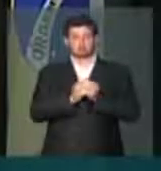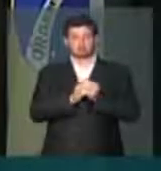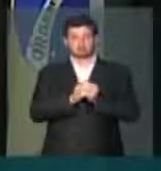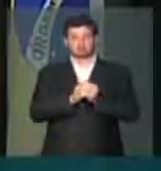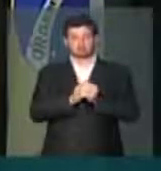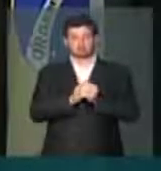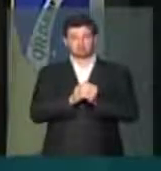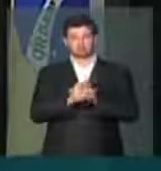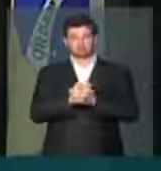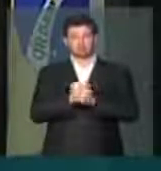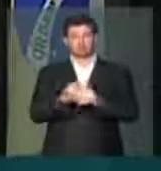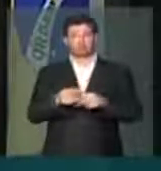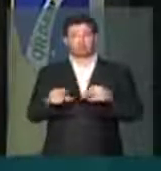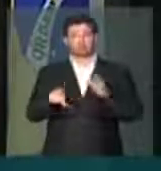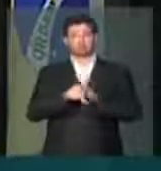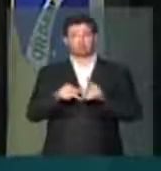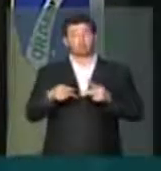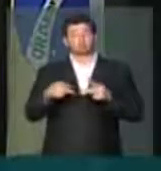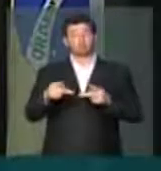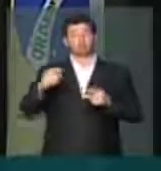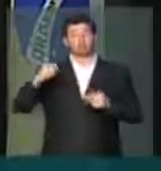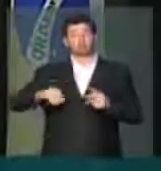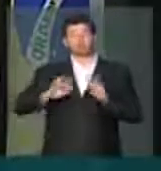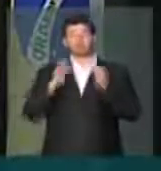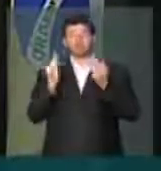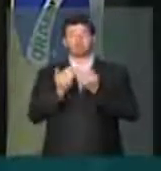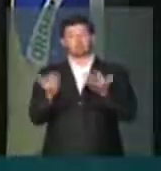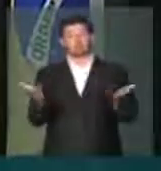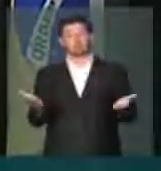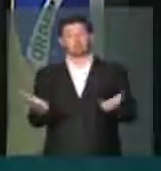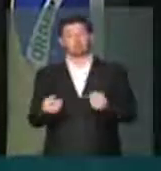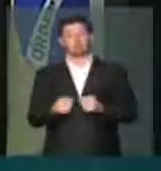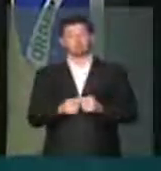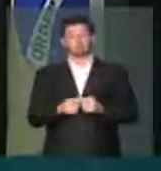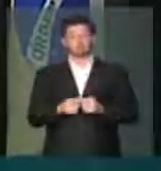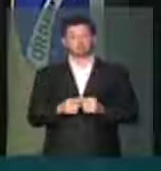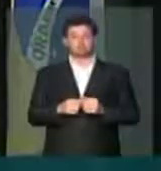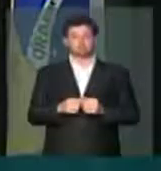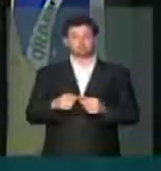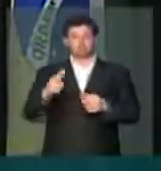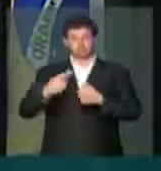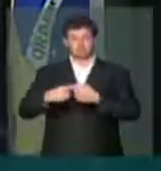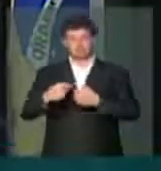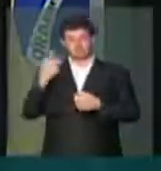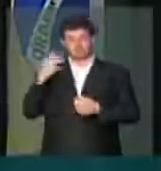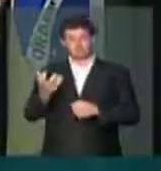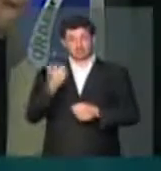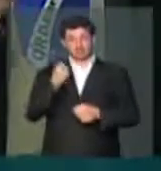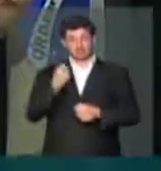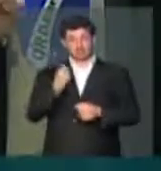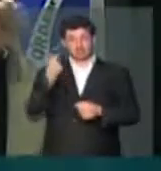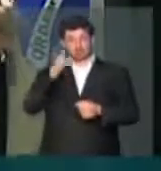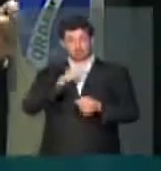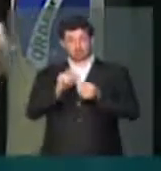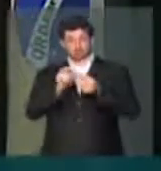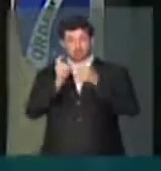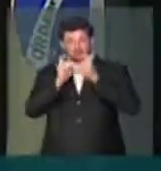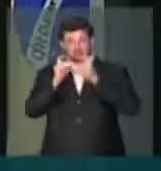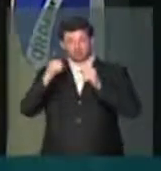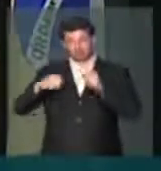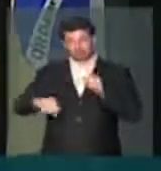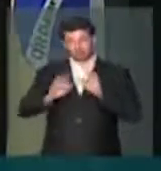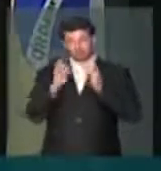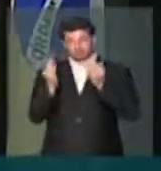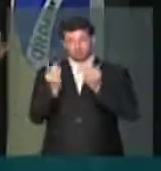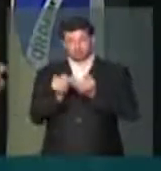do programa Bolsa Família. Ou seja, a contribuição que os municípios tinham para fazer o gerenciamento de Bolsa